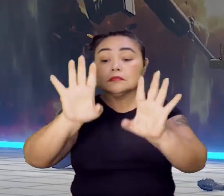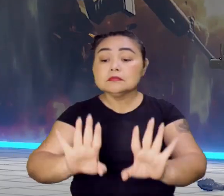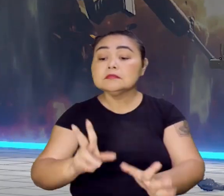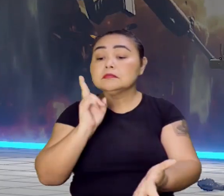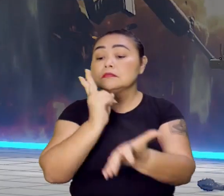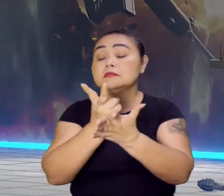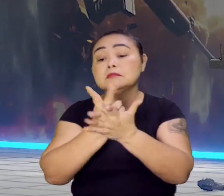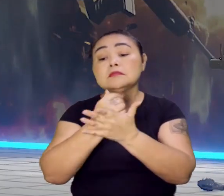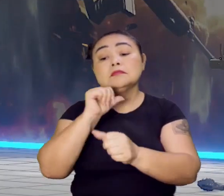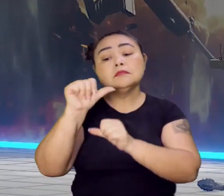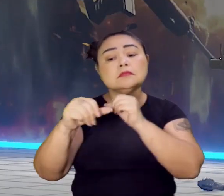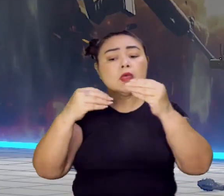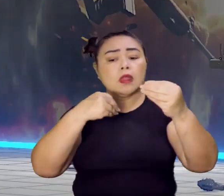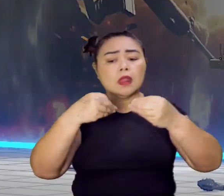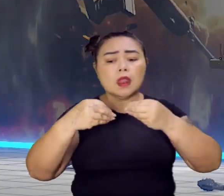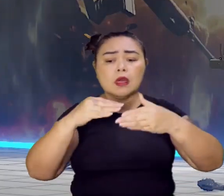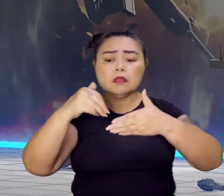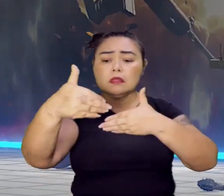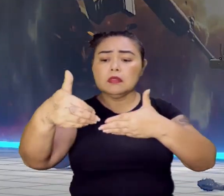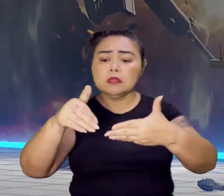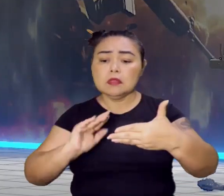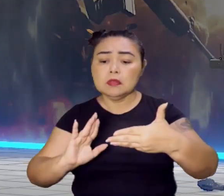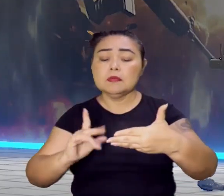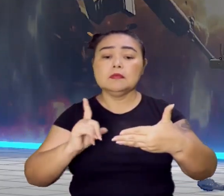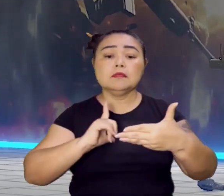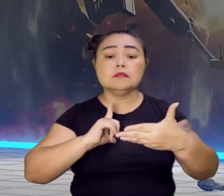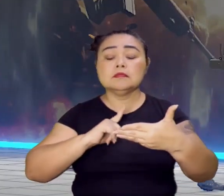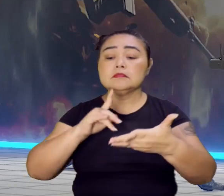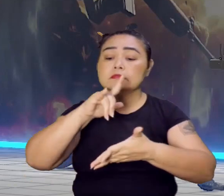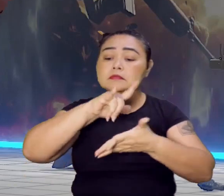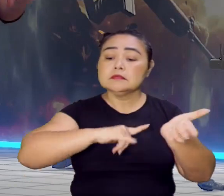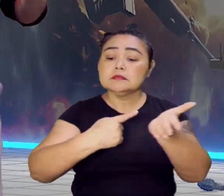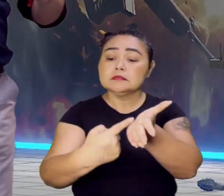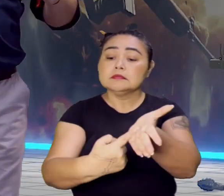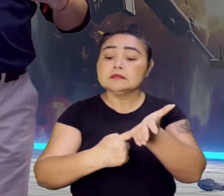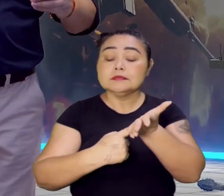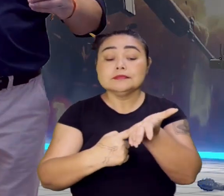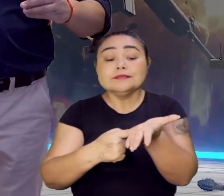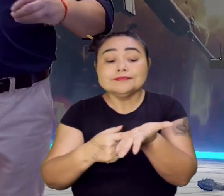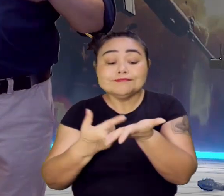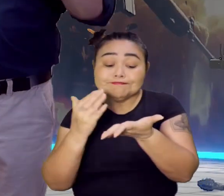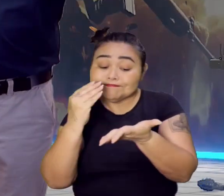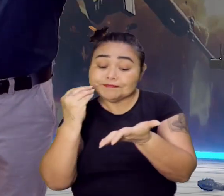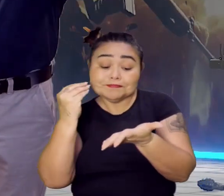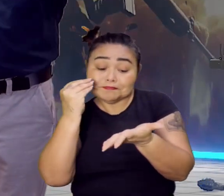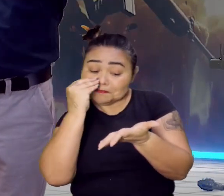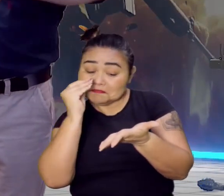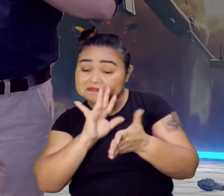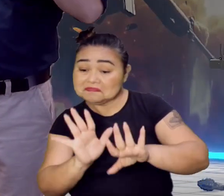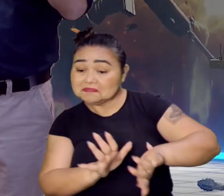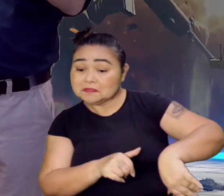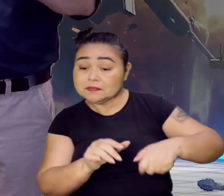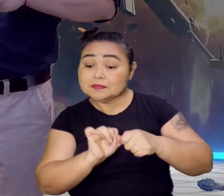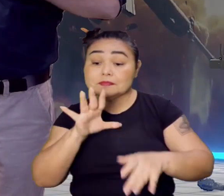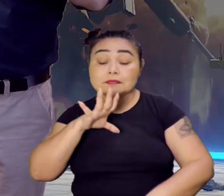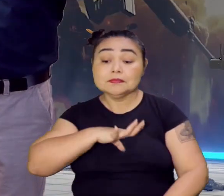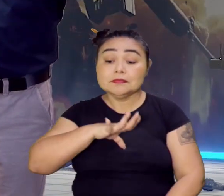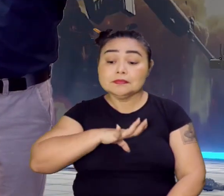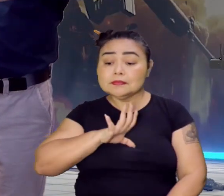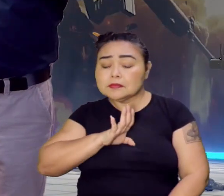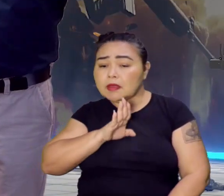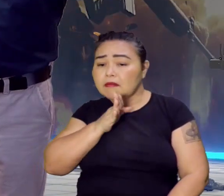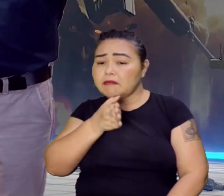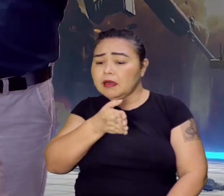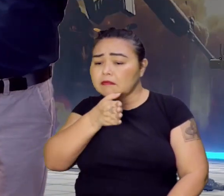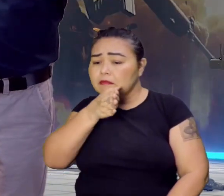são essa flexibilização das fronteiras. O Tratado de Tordesilha começa a ser desobedecido. Os portugueses começam a adentrar